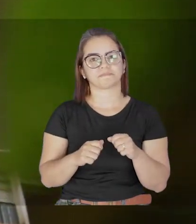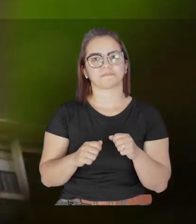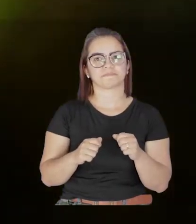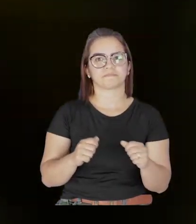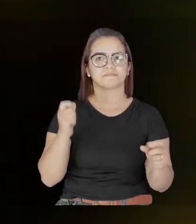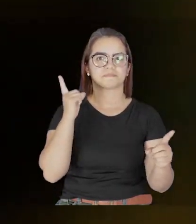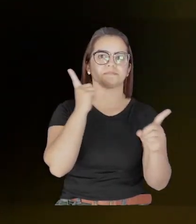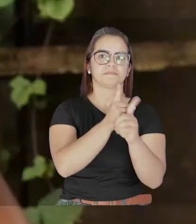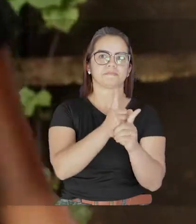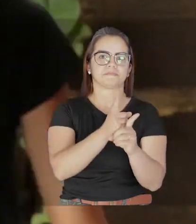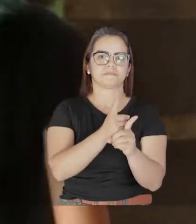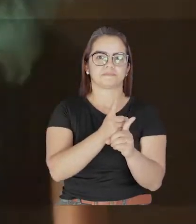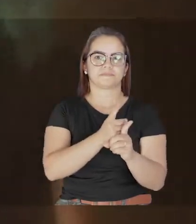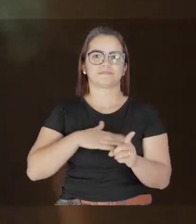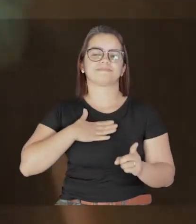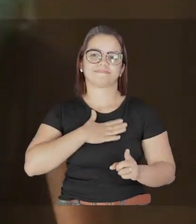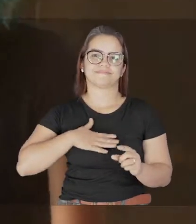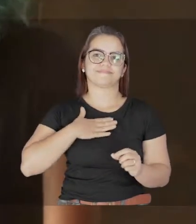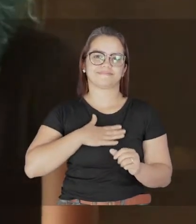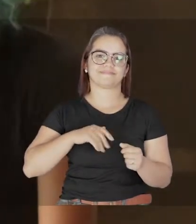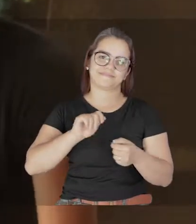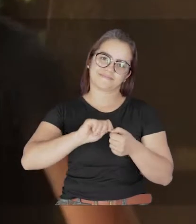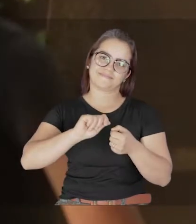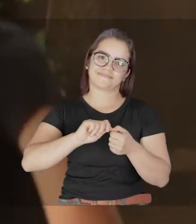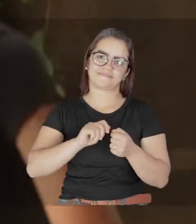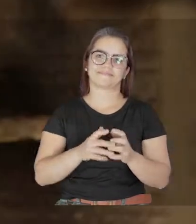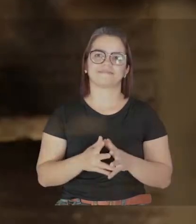descobrir e descobrir o que elas realmente gostam de fazer.